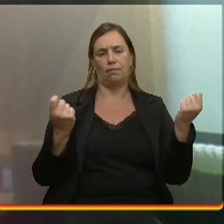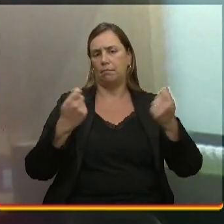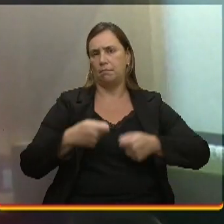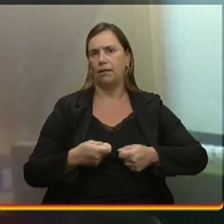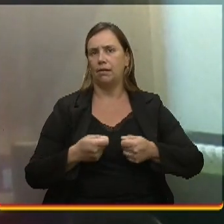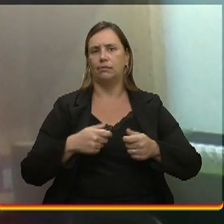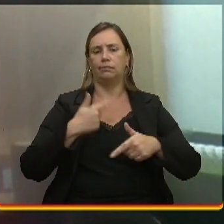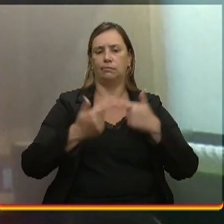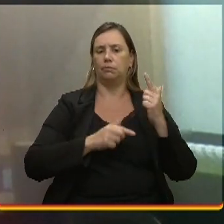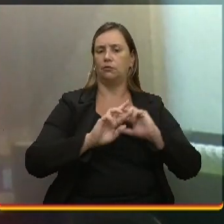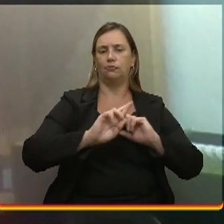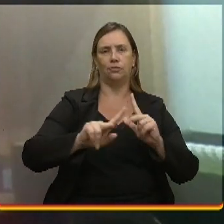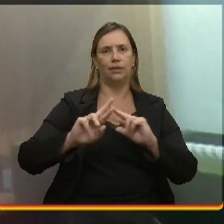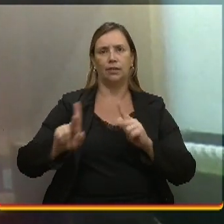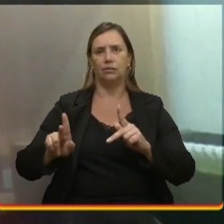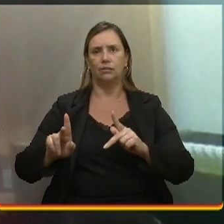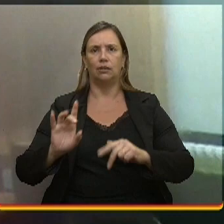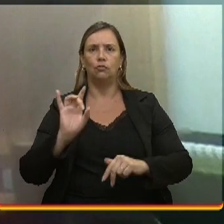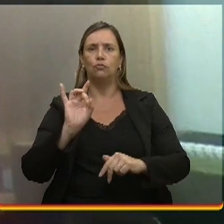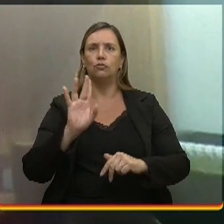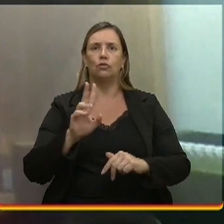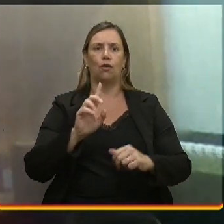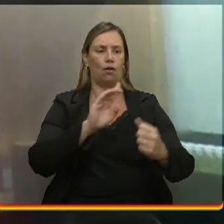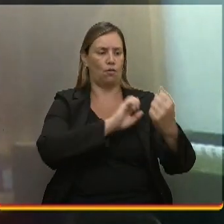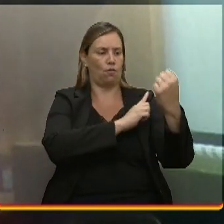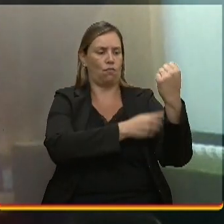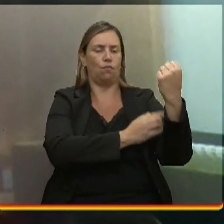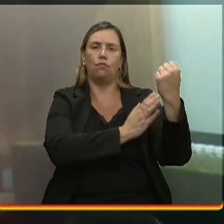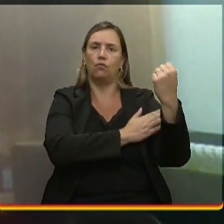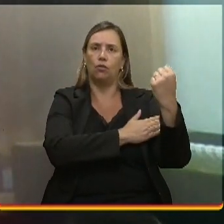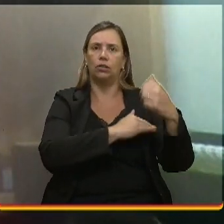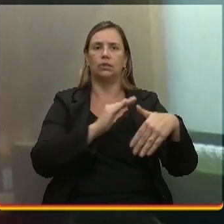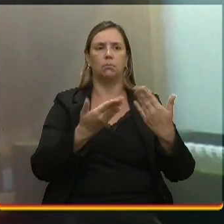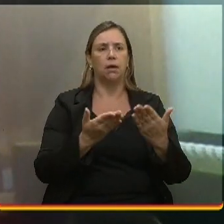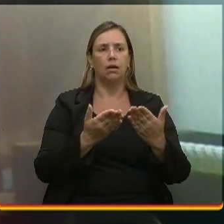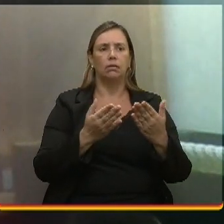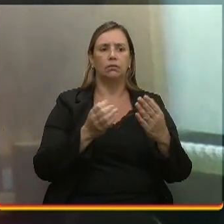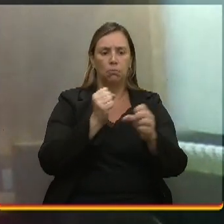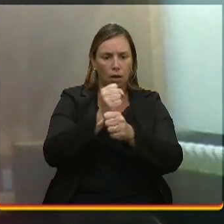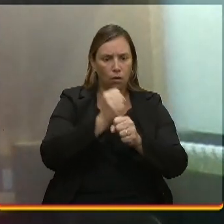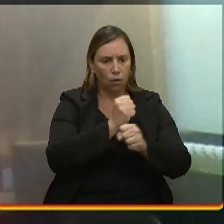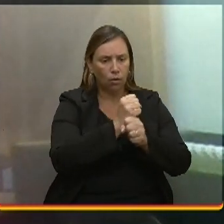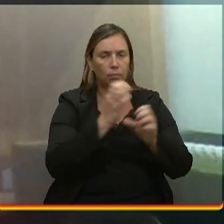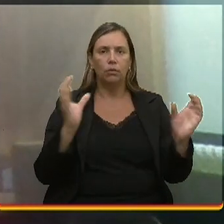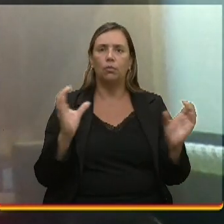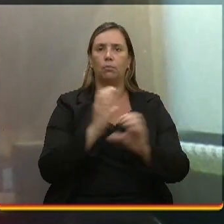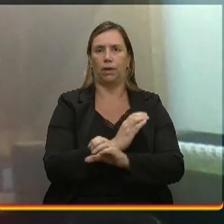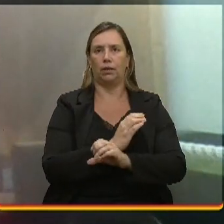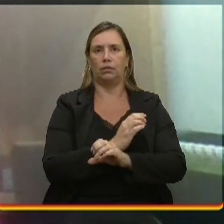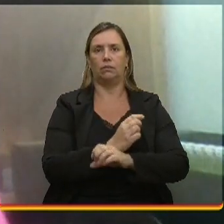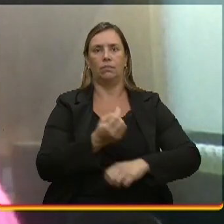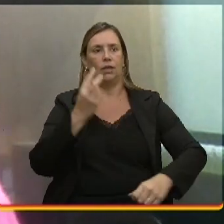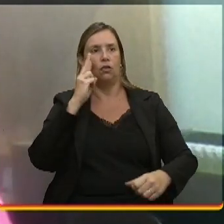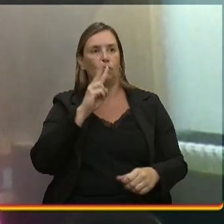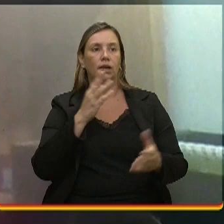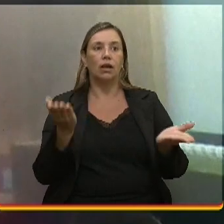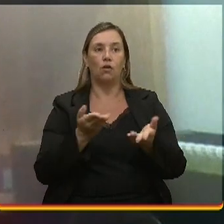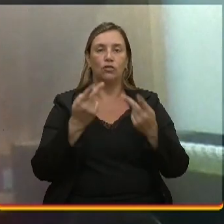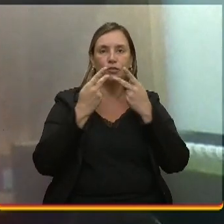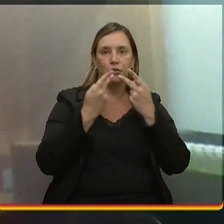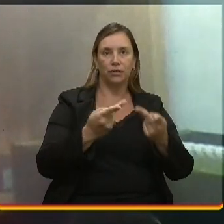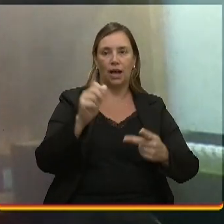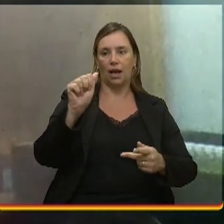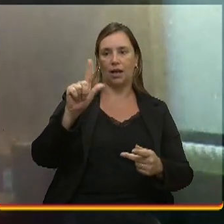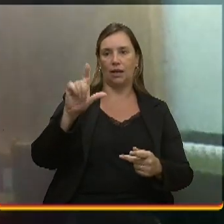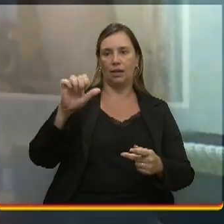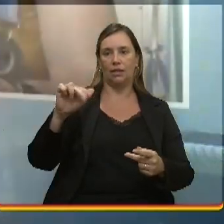diferenciado. Não é só a força física, mas eu pensava em uma obra com todo. Já visto a nossa convidada, a Yaline, é uma eletricista, que